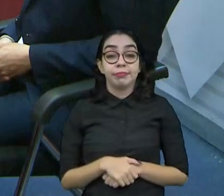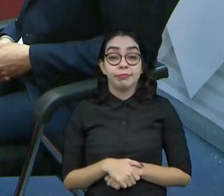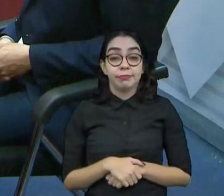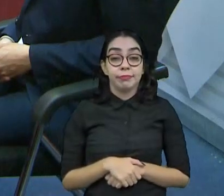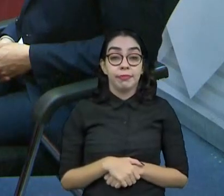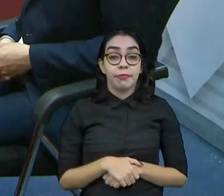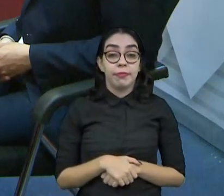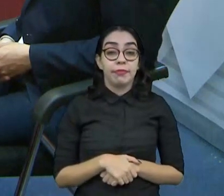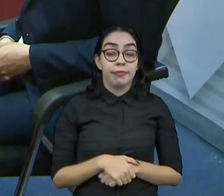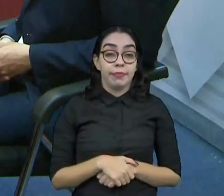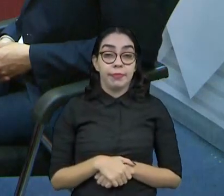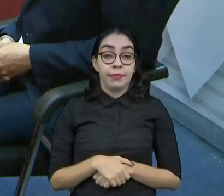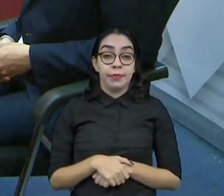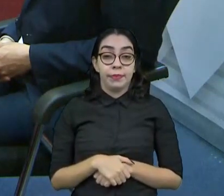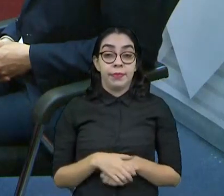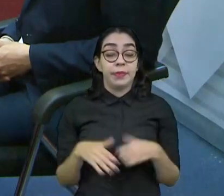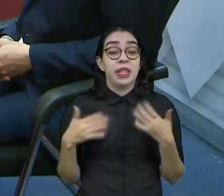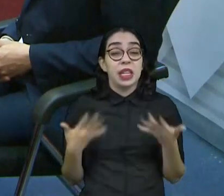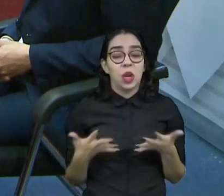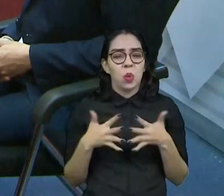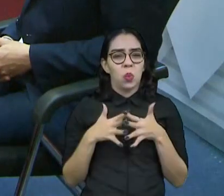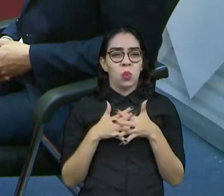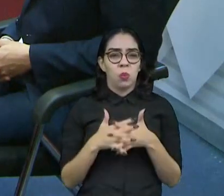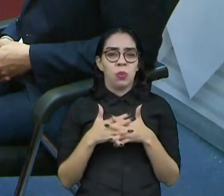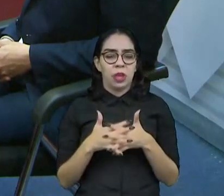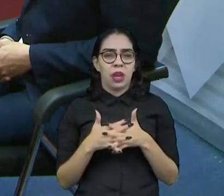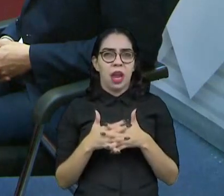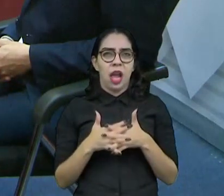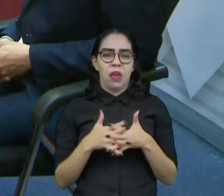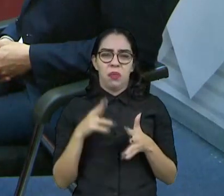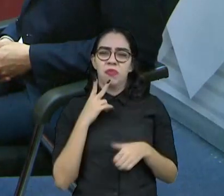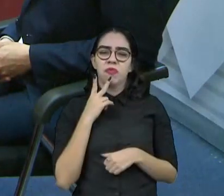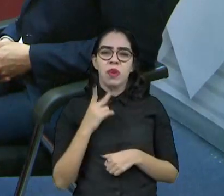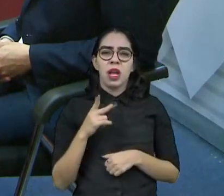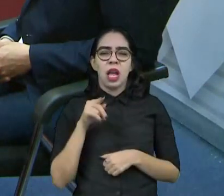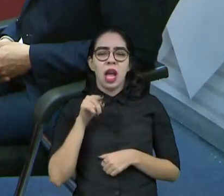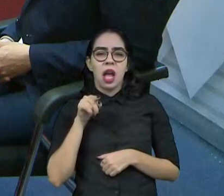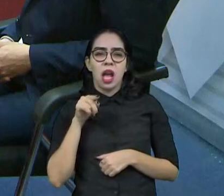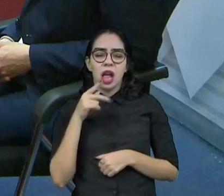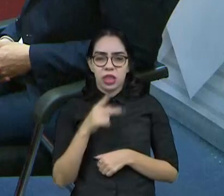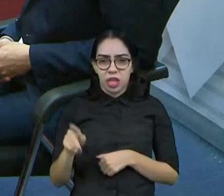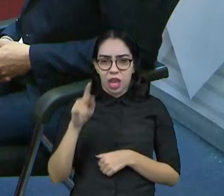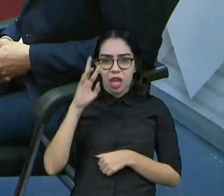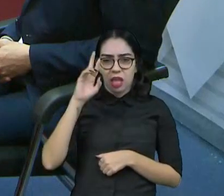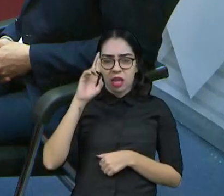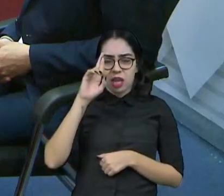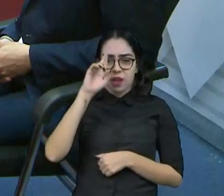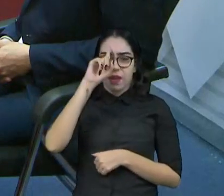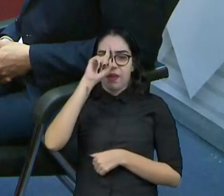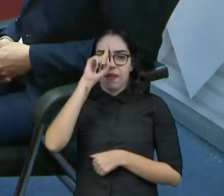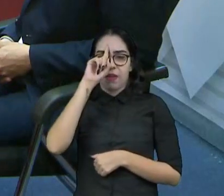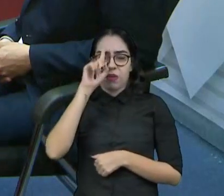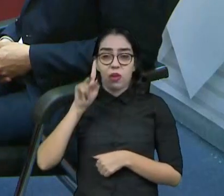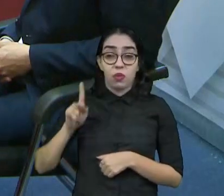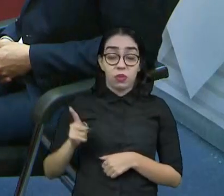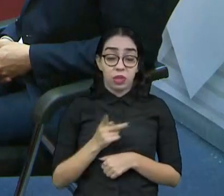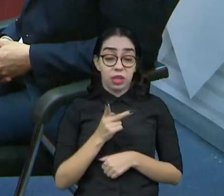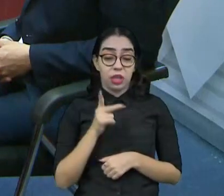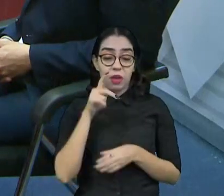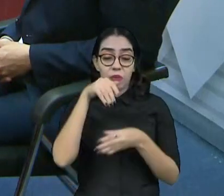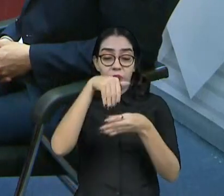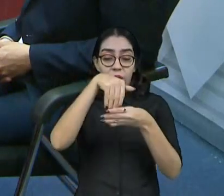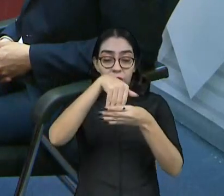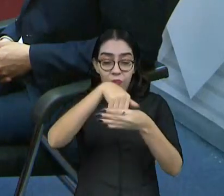E eu acho complicado, é como é que vai avaliar que foi um erro? Assim, você vai criminalizar. Aconteceu a eleição no dia seguinte,